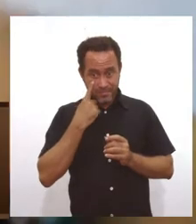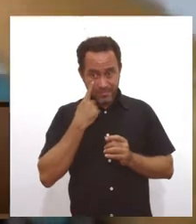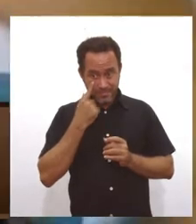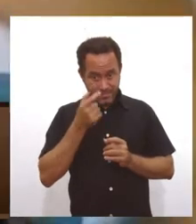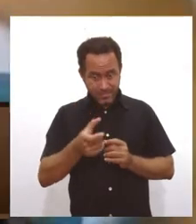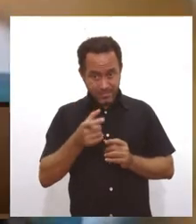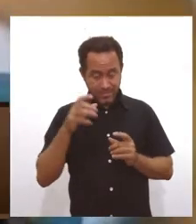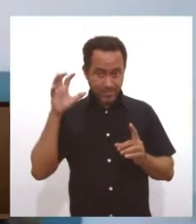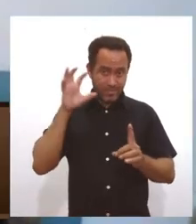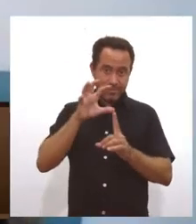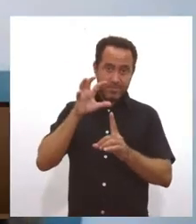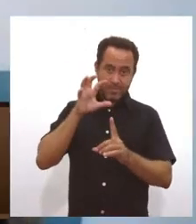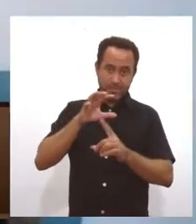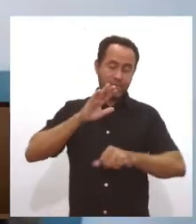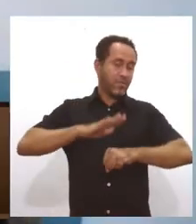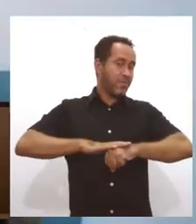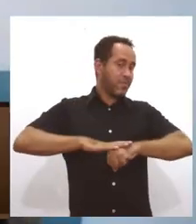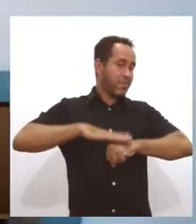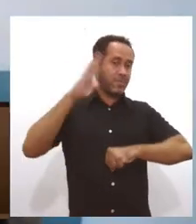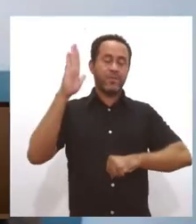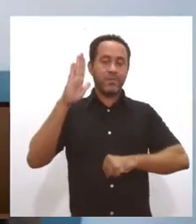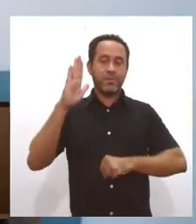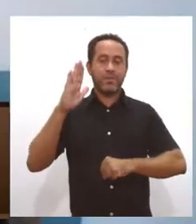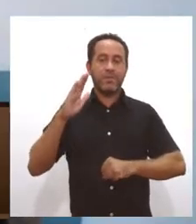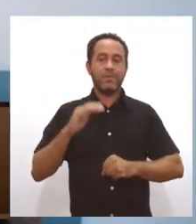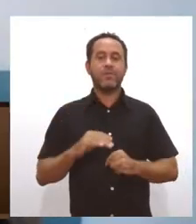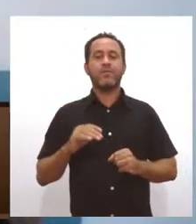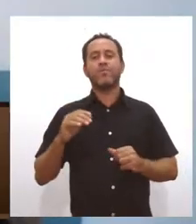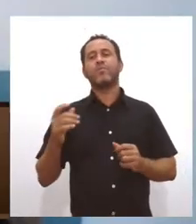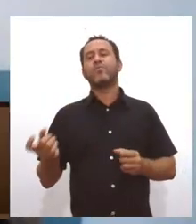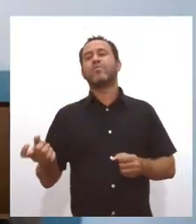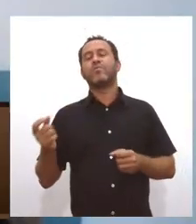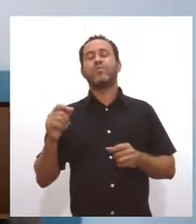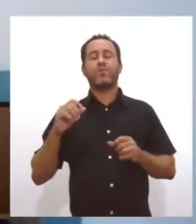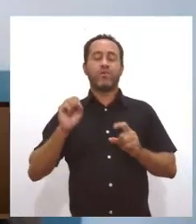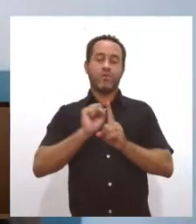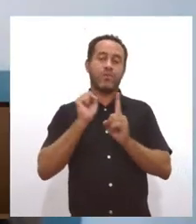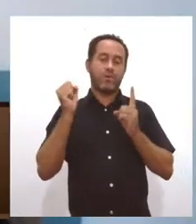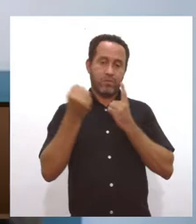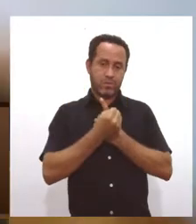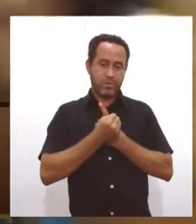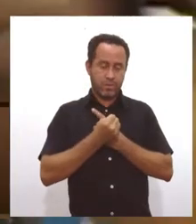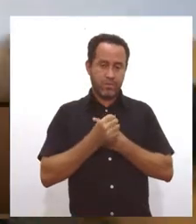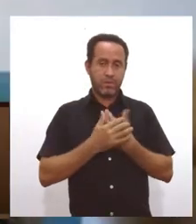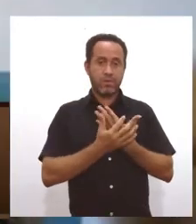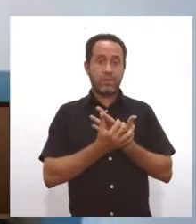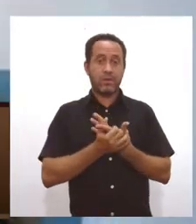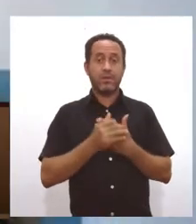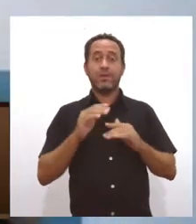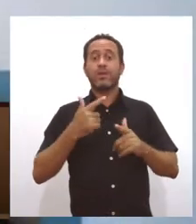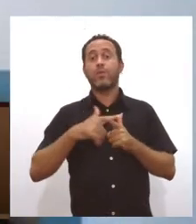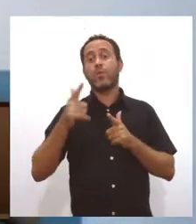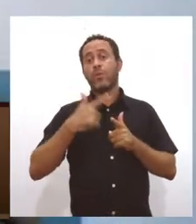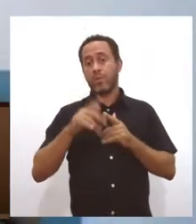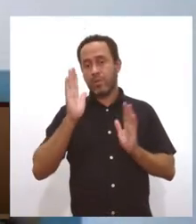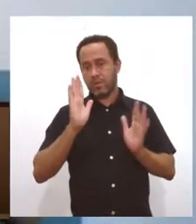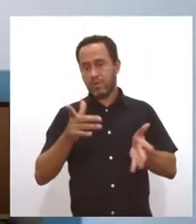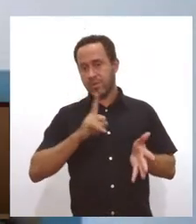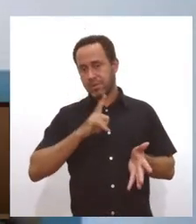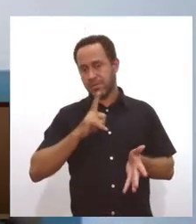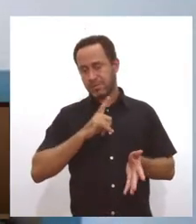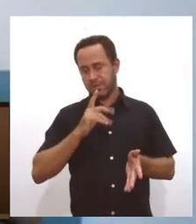o impacto foi muito maior do que o que foi devolvido para a sociedade. Então, o problema, ele já existe, né?